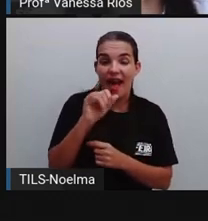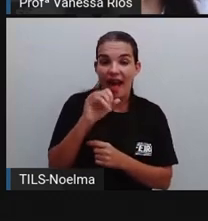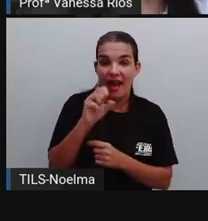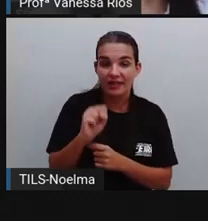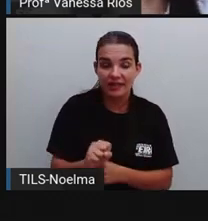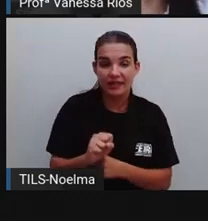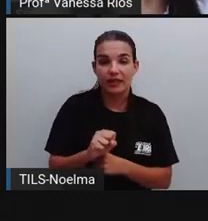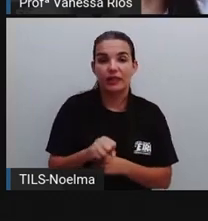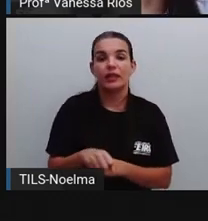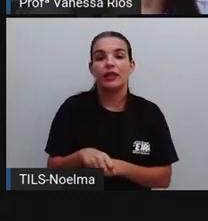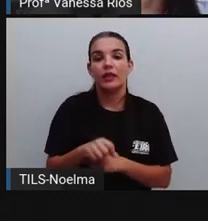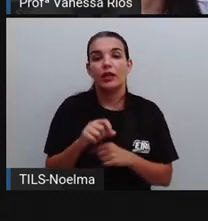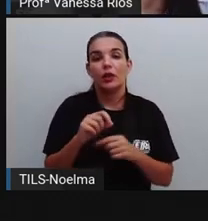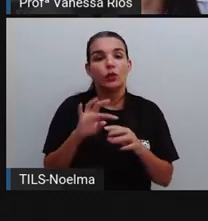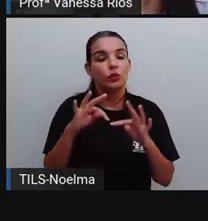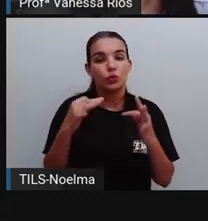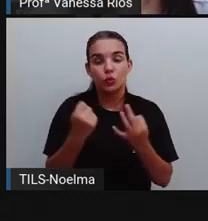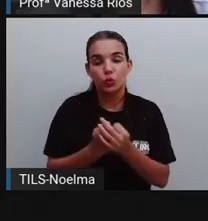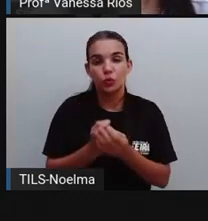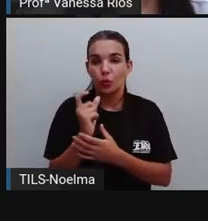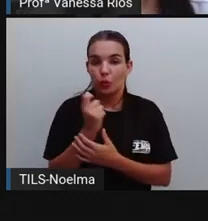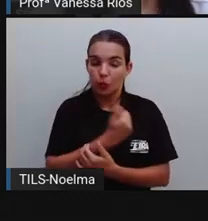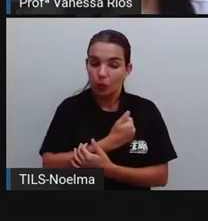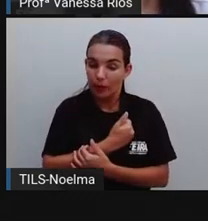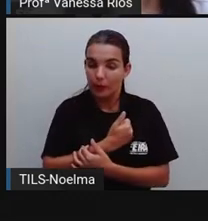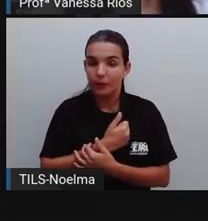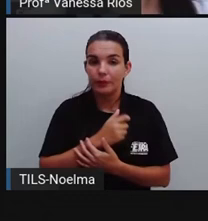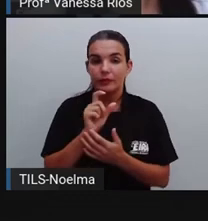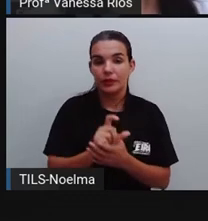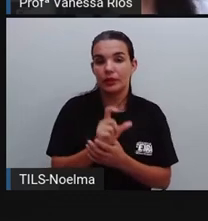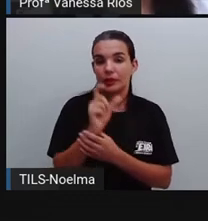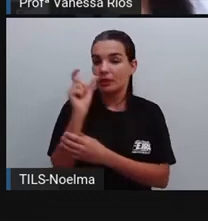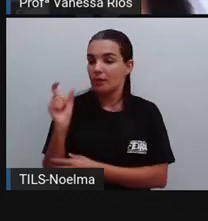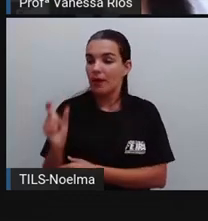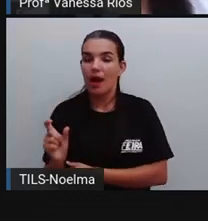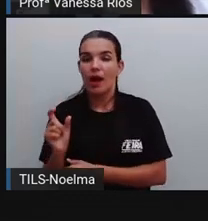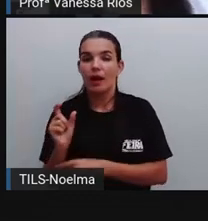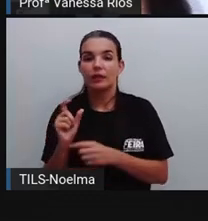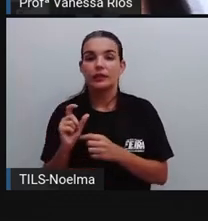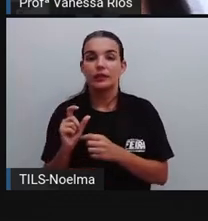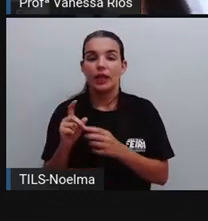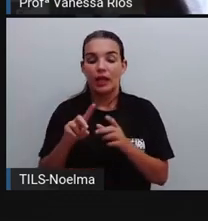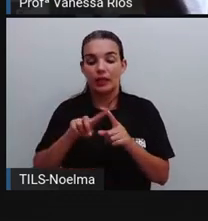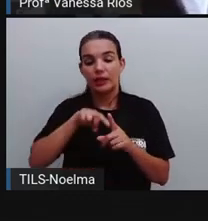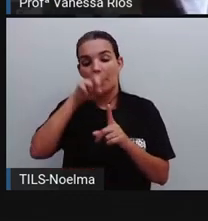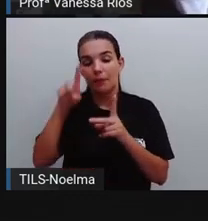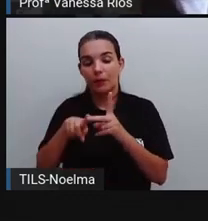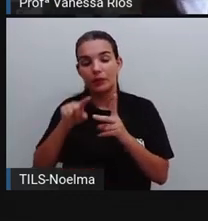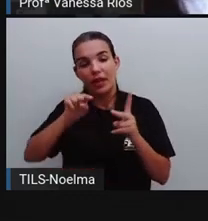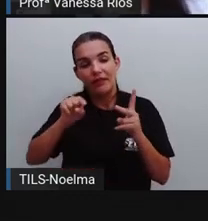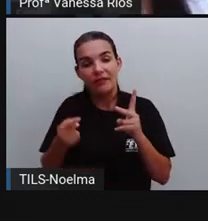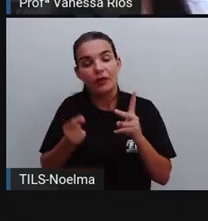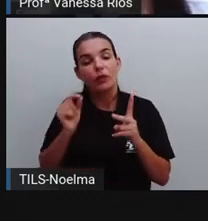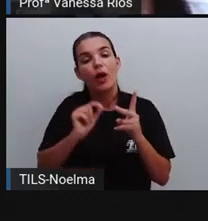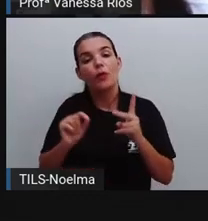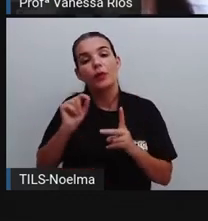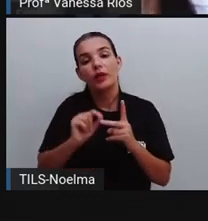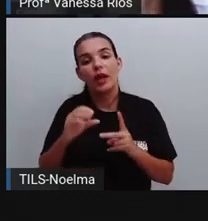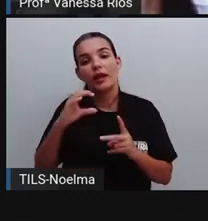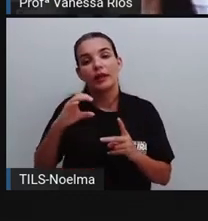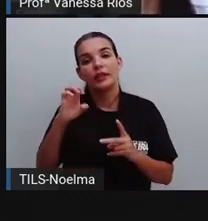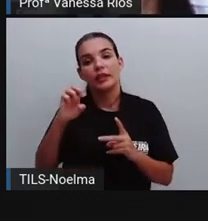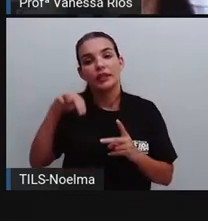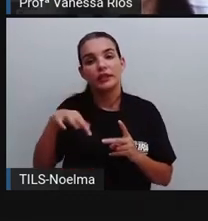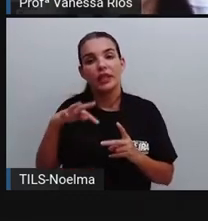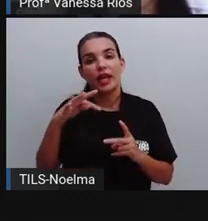É a parte inteira do número. E a parte que está depois da vírgula, a Pro colocou até